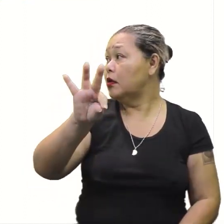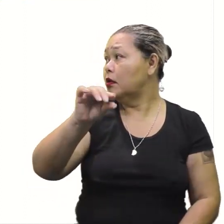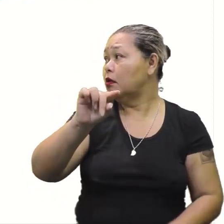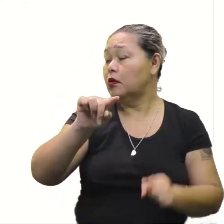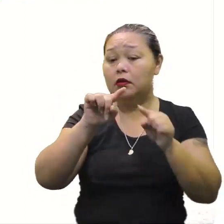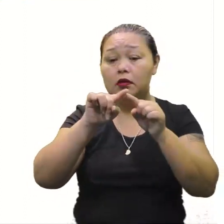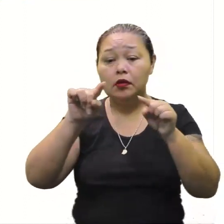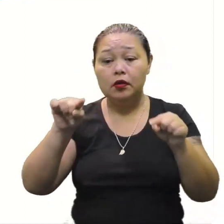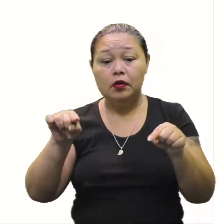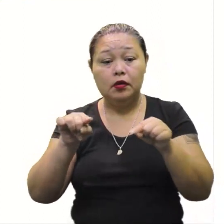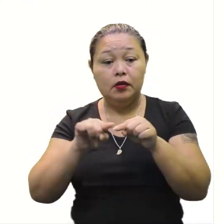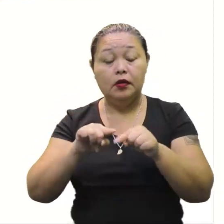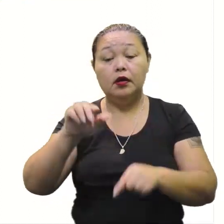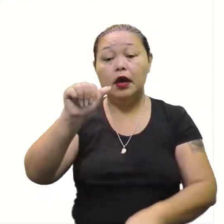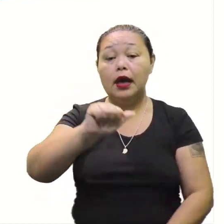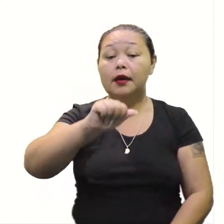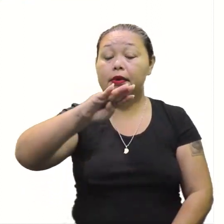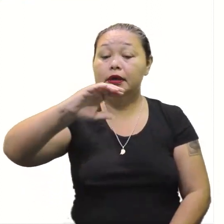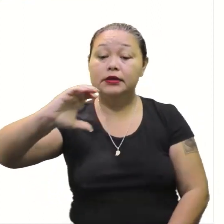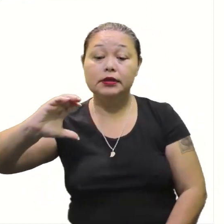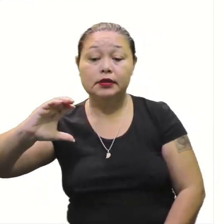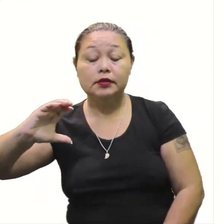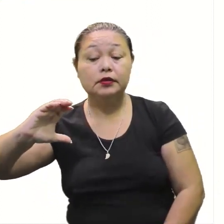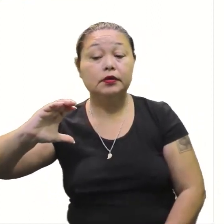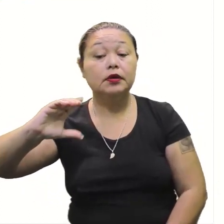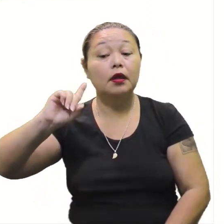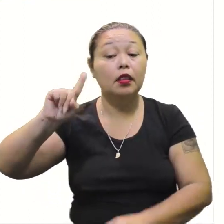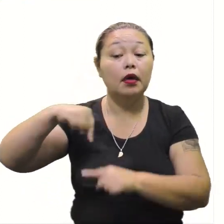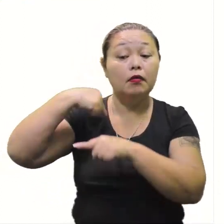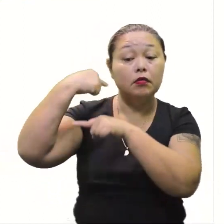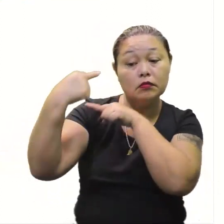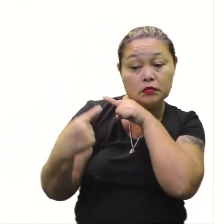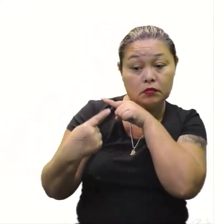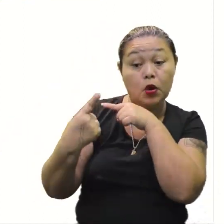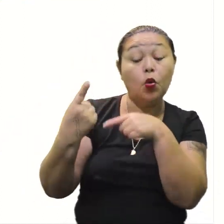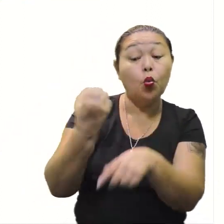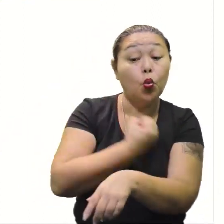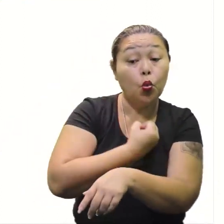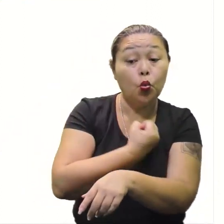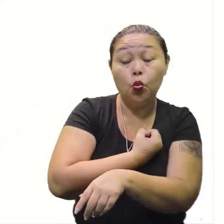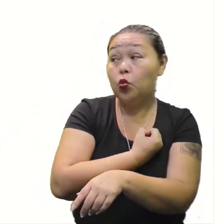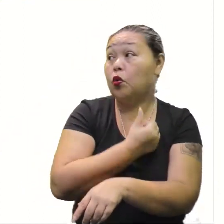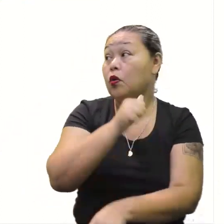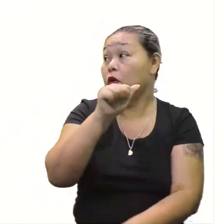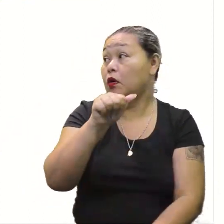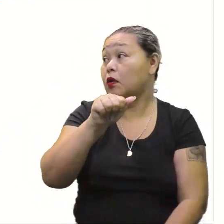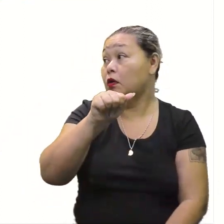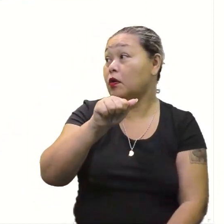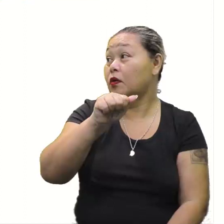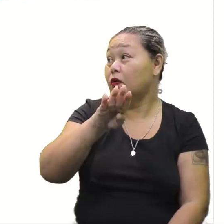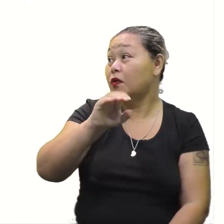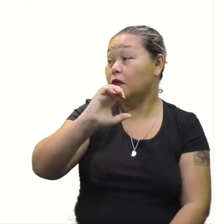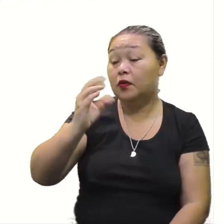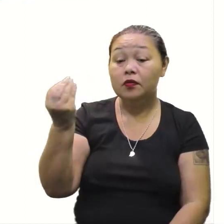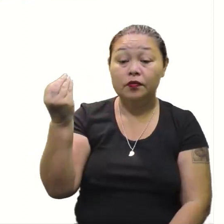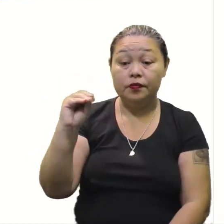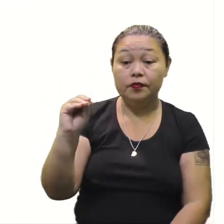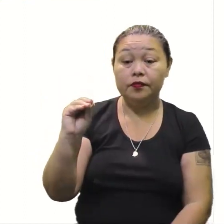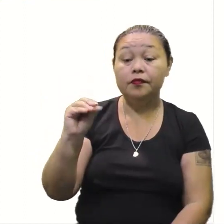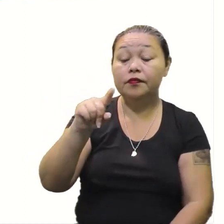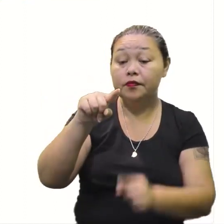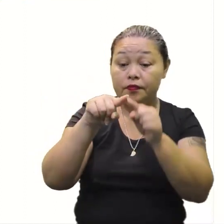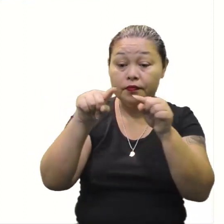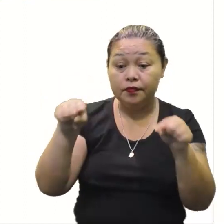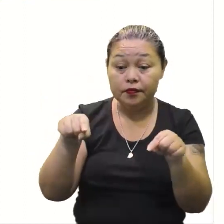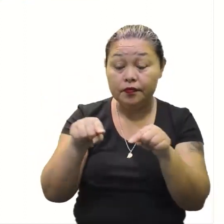encontrar A, B e C. Vamos pegar esses números A, B e C e vamos jogar no